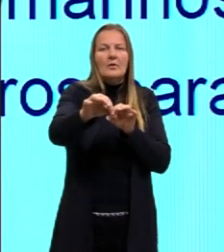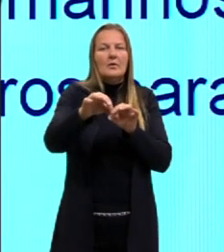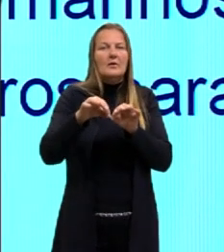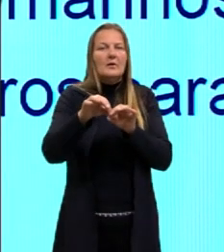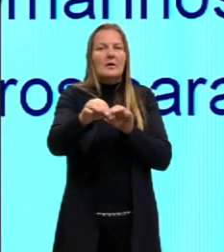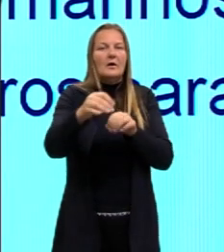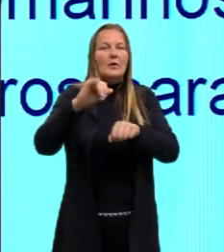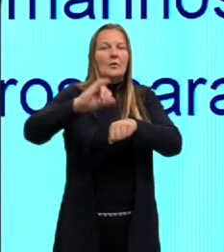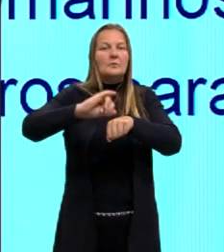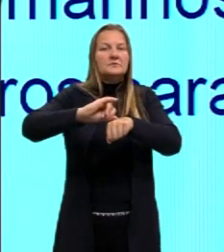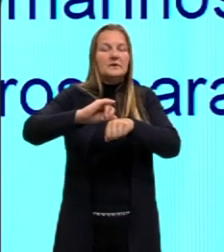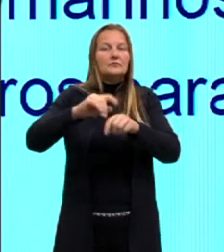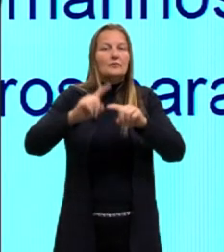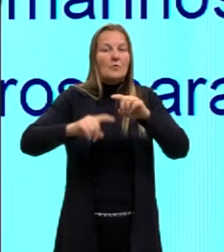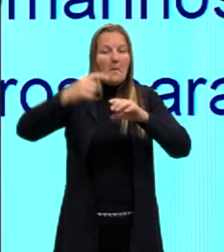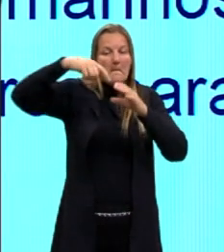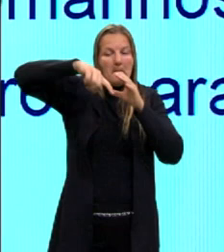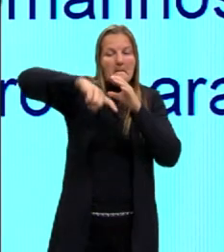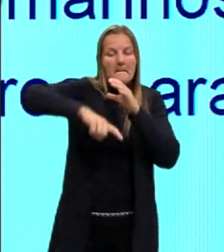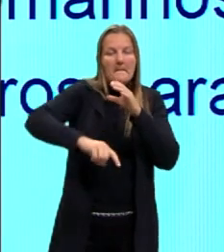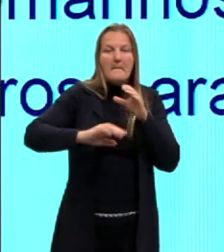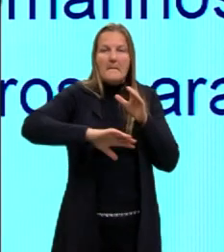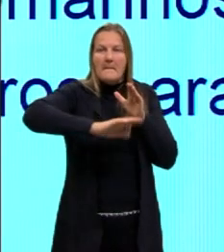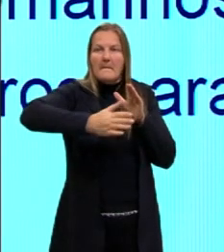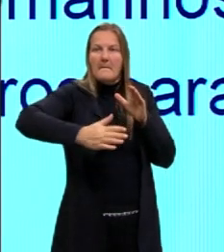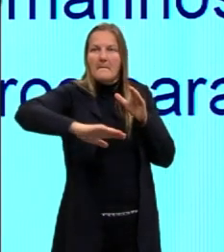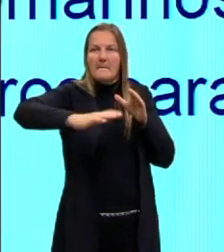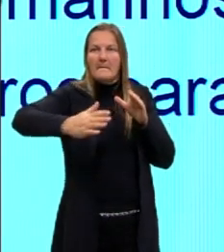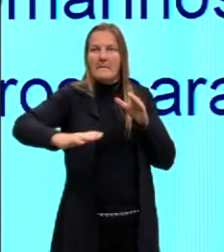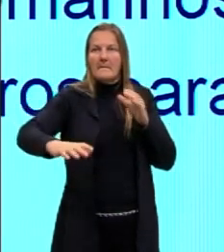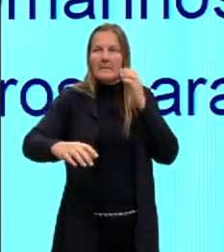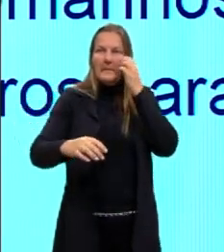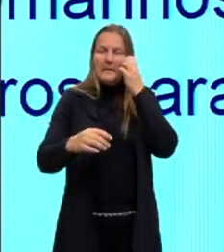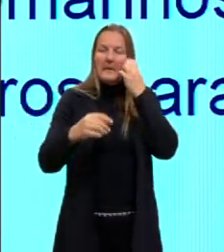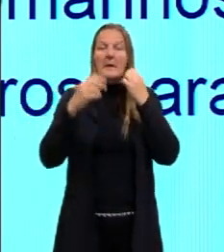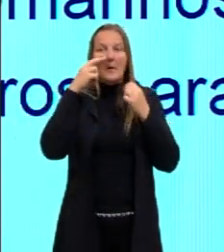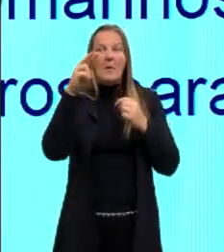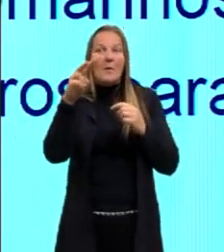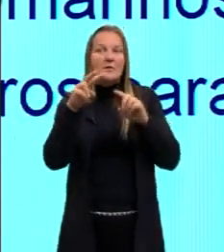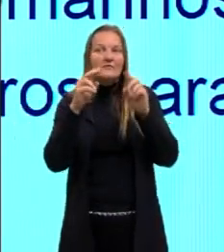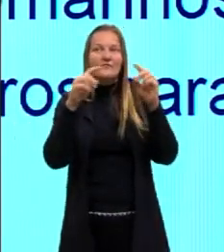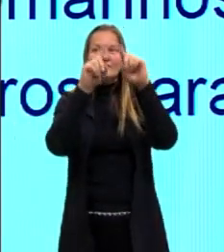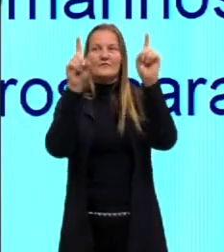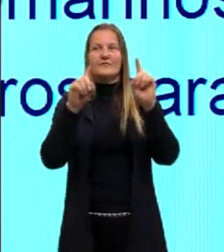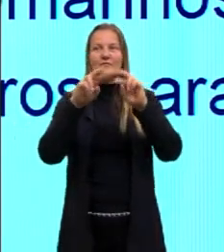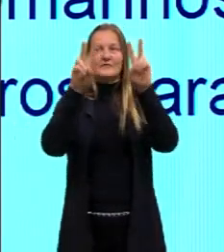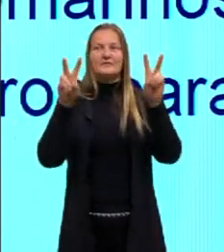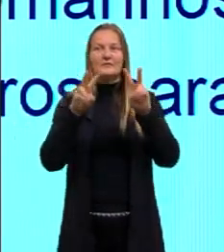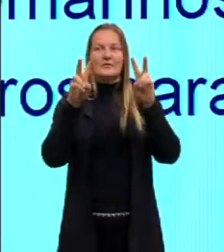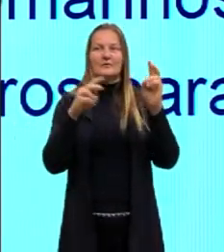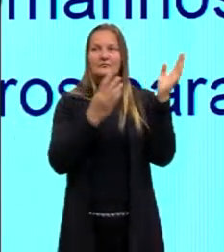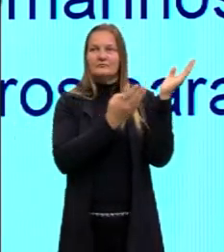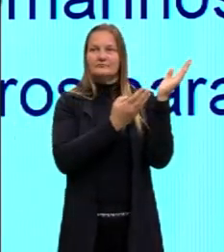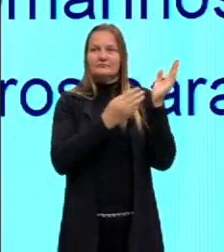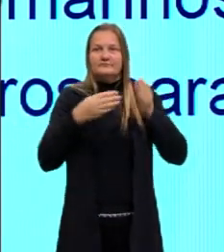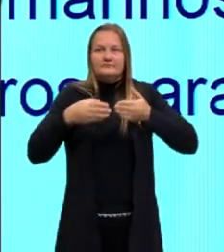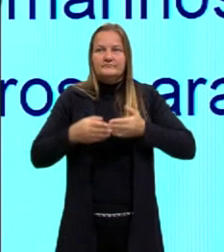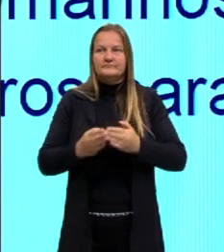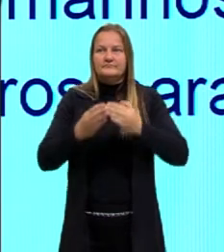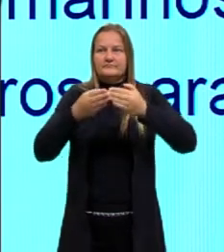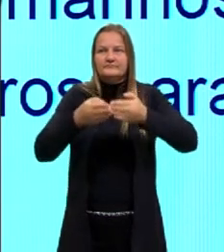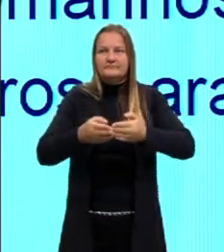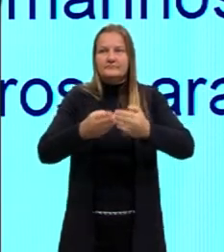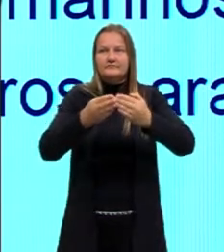objetos no fundo do mar. Certo? Então aqui a gente tem até um navio, uma representação. Claro que não é